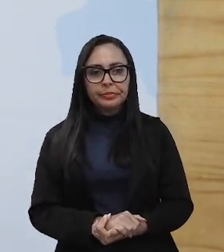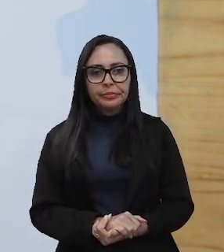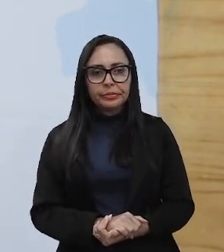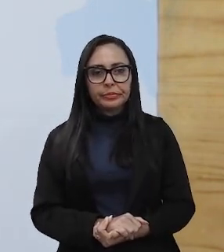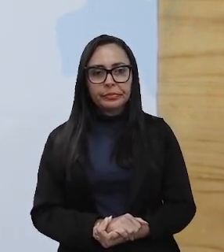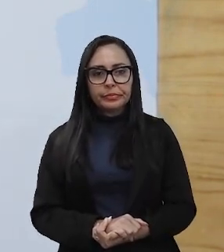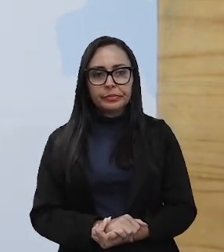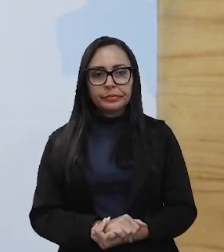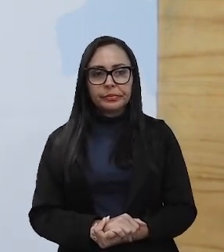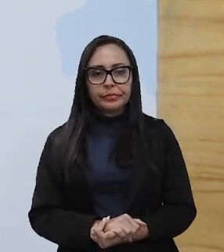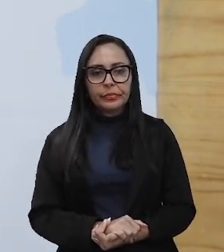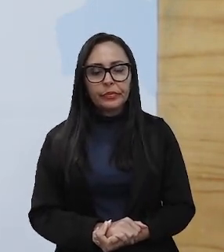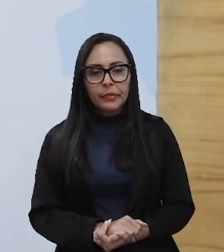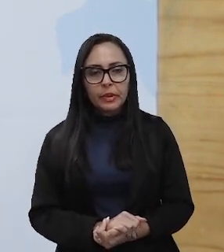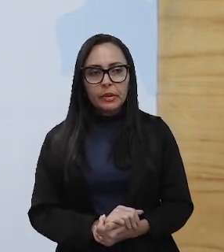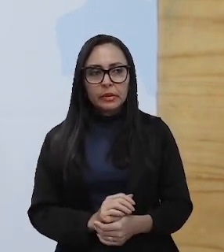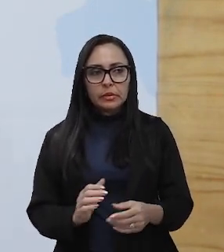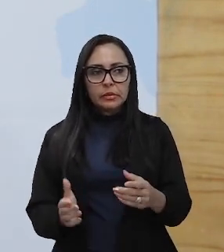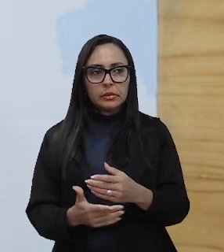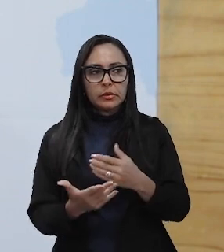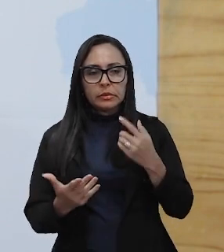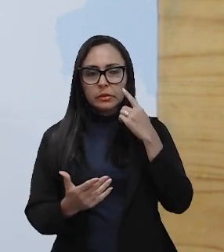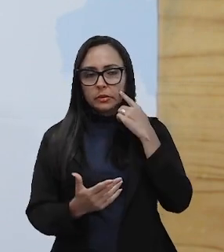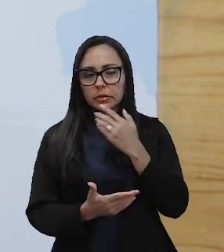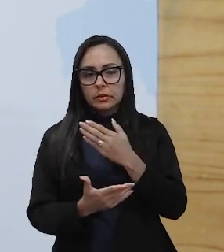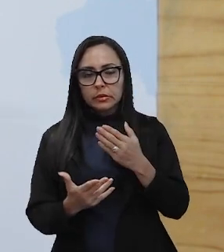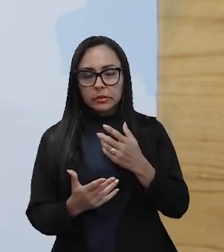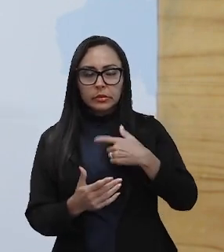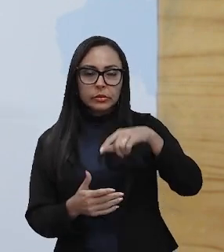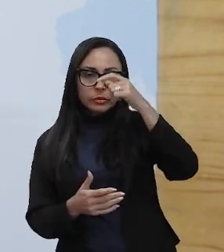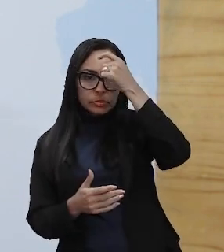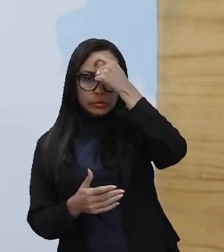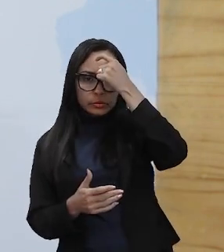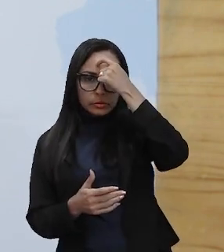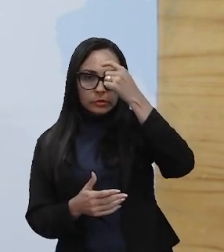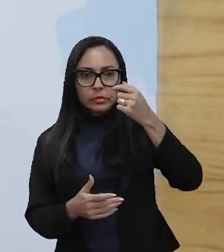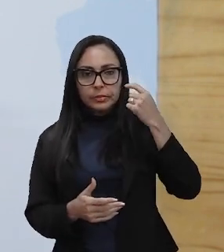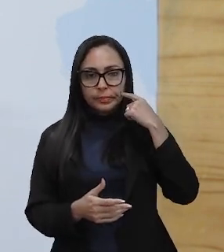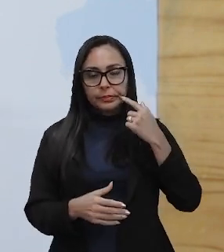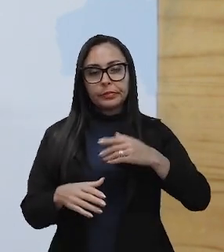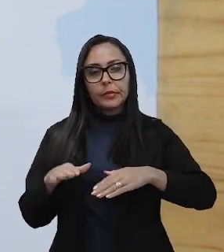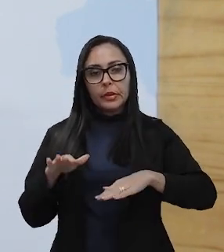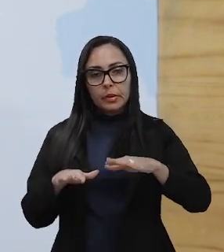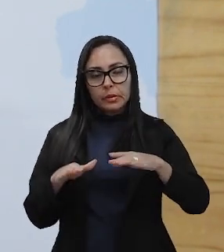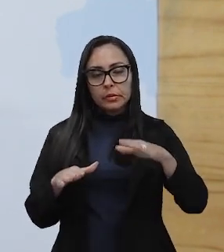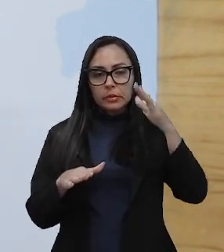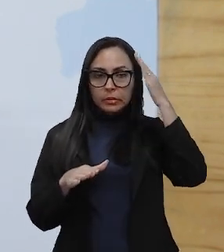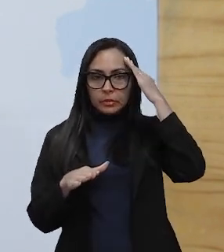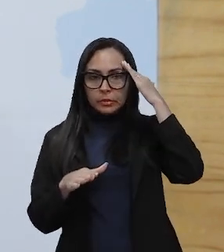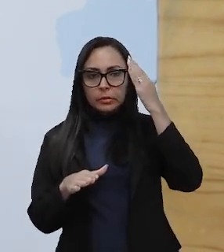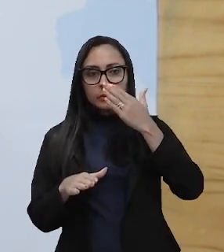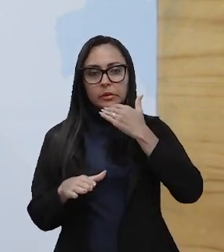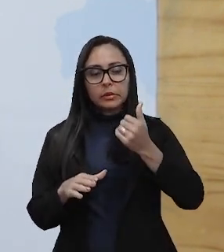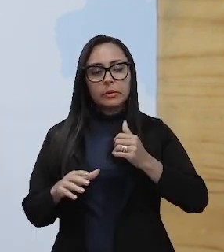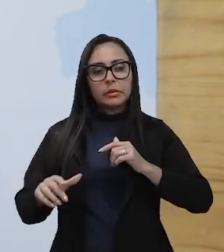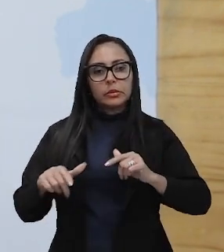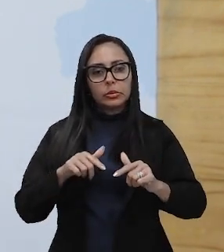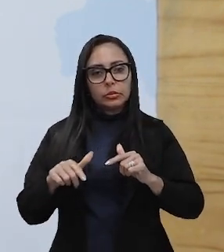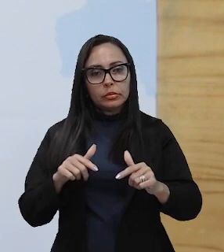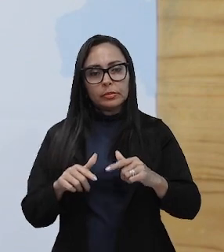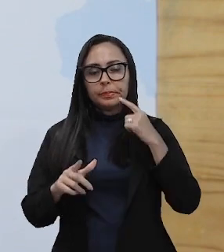certo? Então, de um modo geral, a ergonomia cognitiva pretende compreender como o trabalho